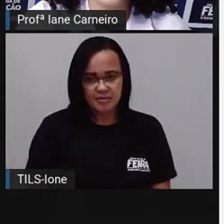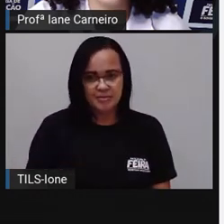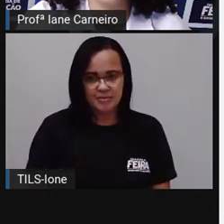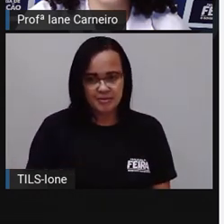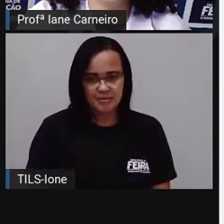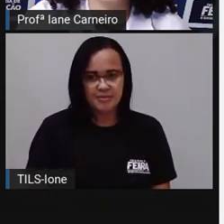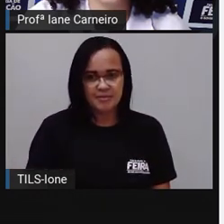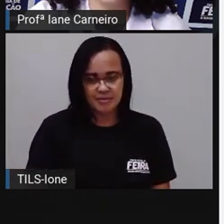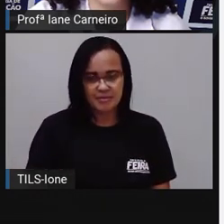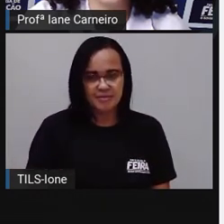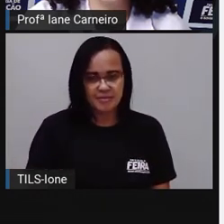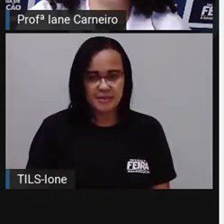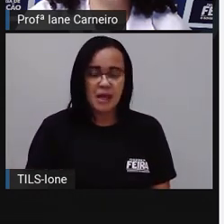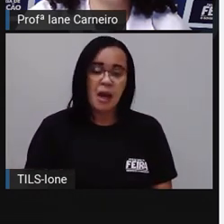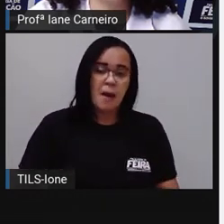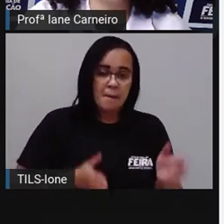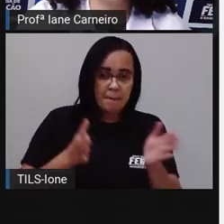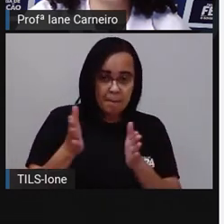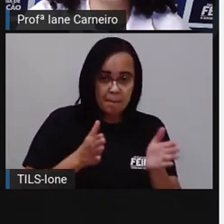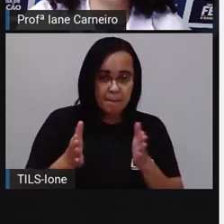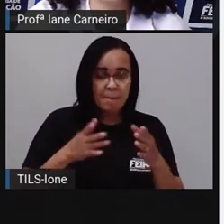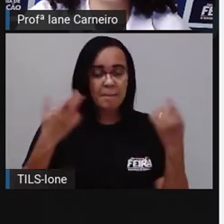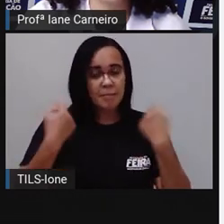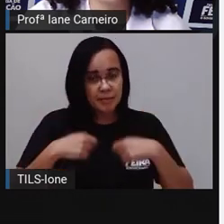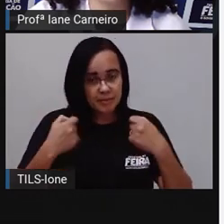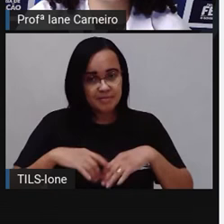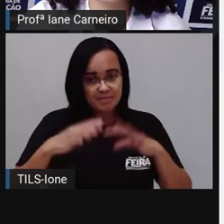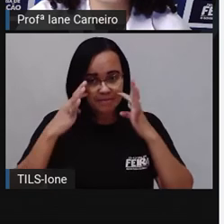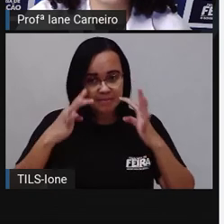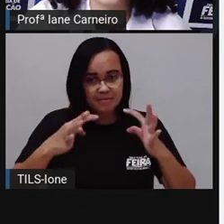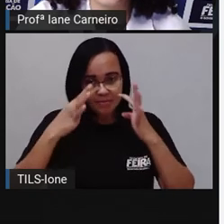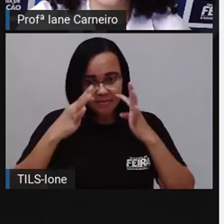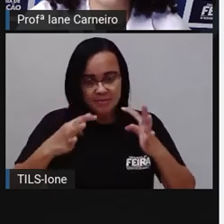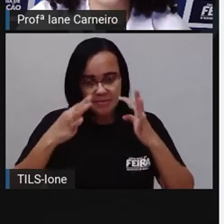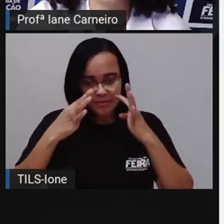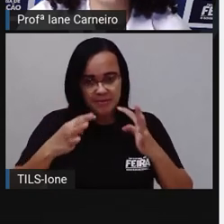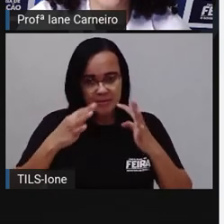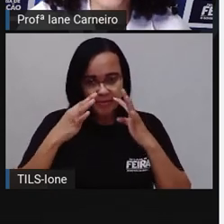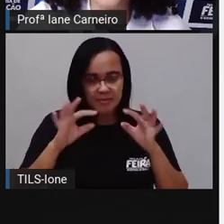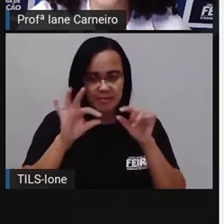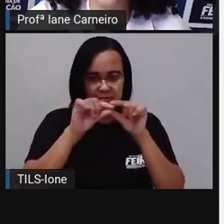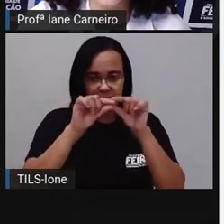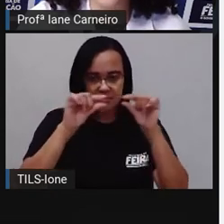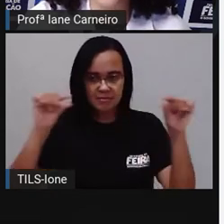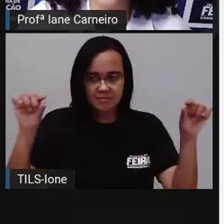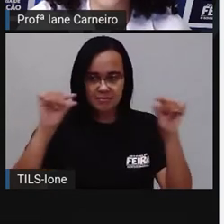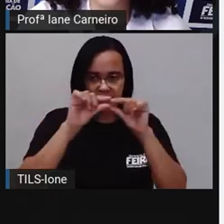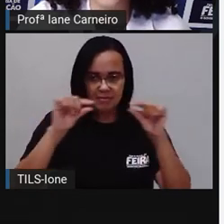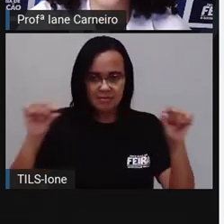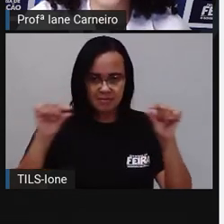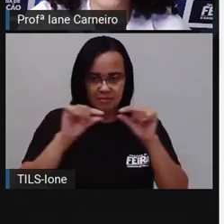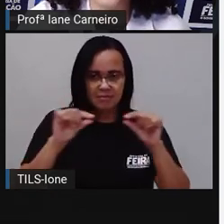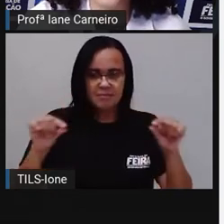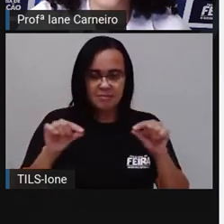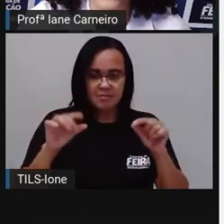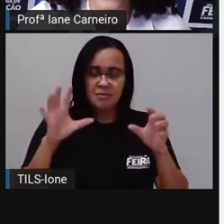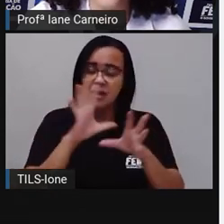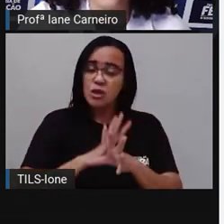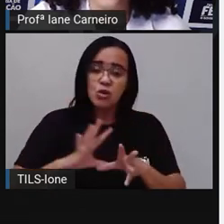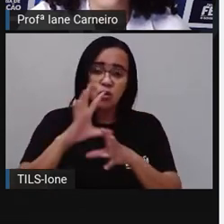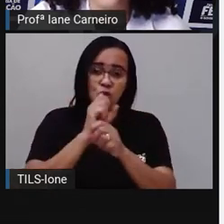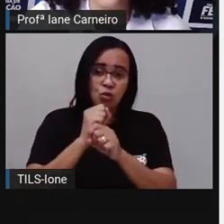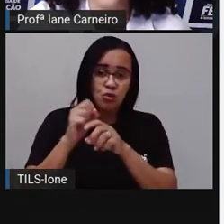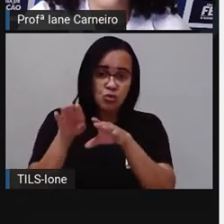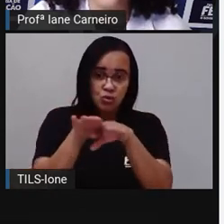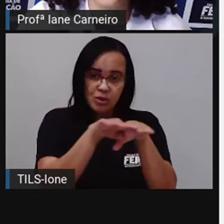parâmetro, né, para dividir os quadradinhos, as linhas, para ficarem todas na mesma quantidade, tá certo?